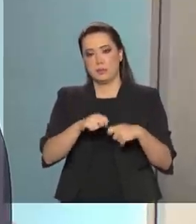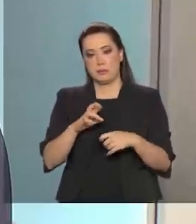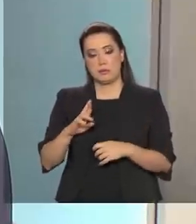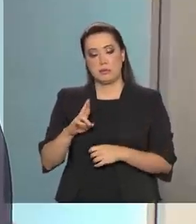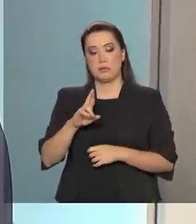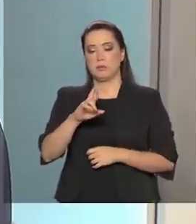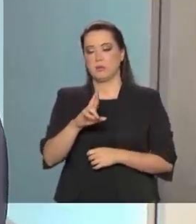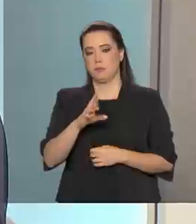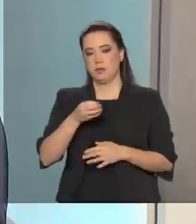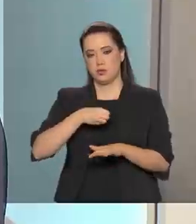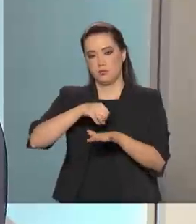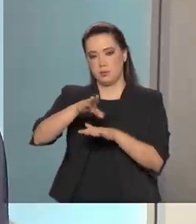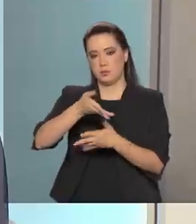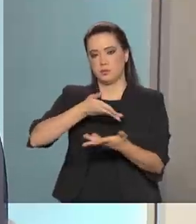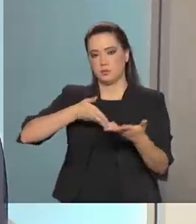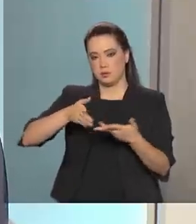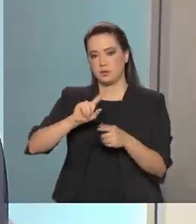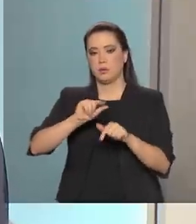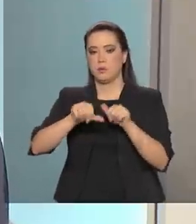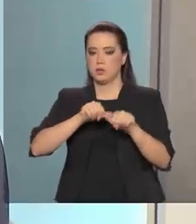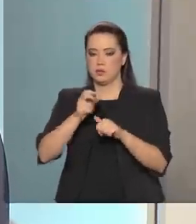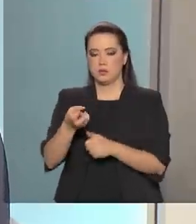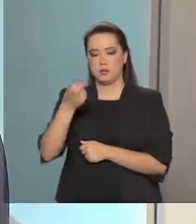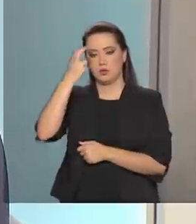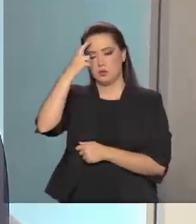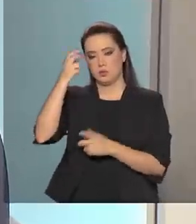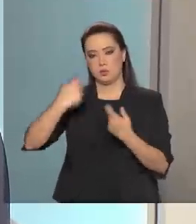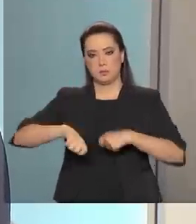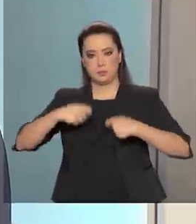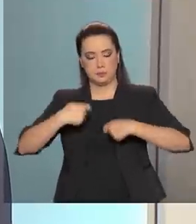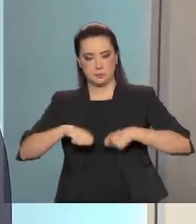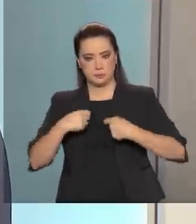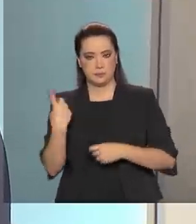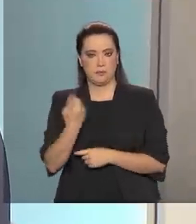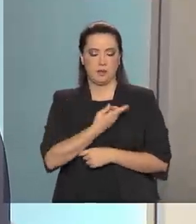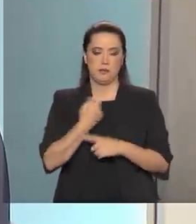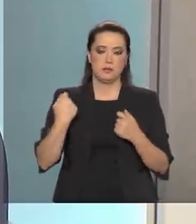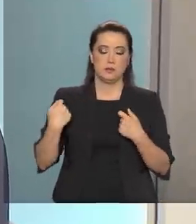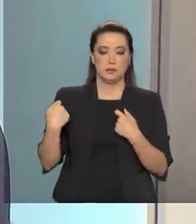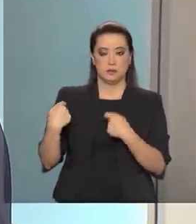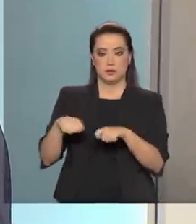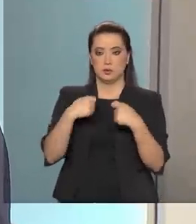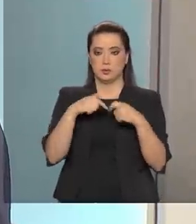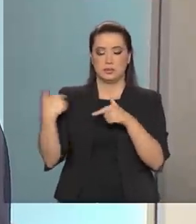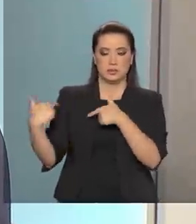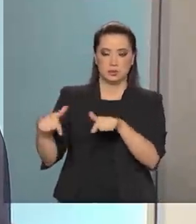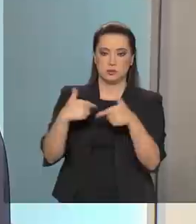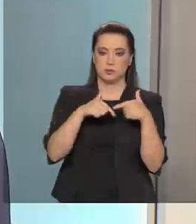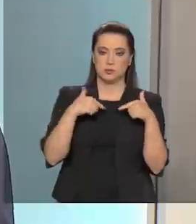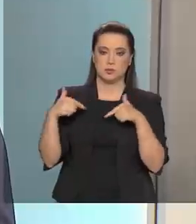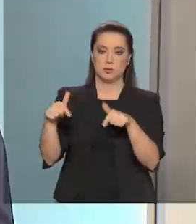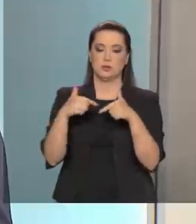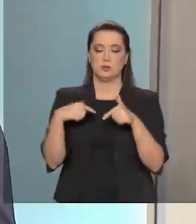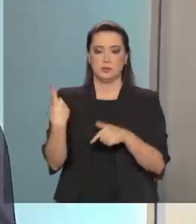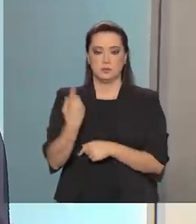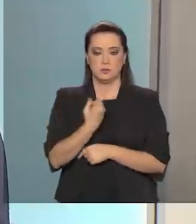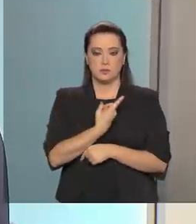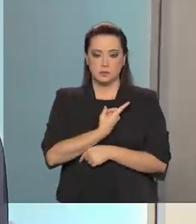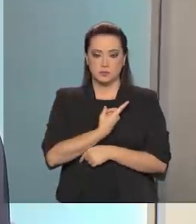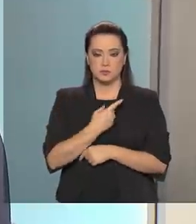responsável. E é uma mudança de cultura, mudança de cultura. gente vai precisar de ações na nossa